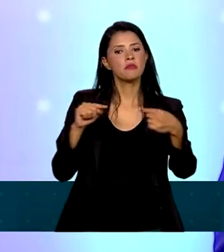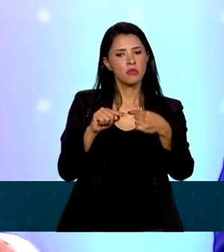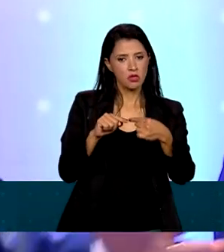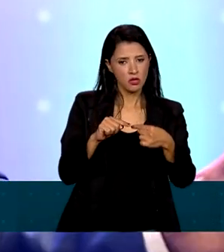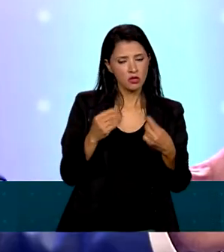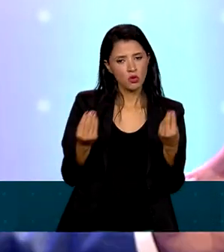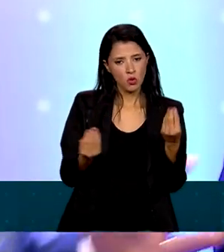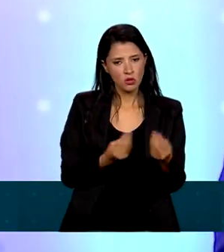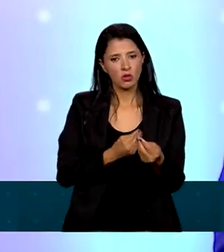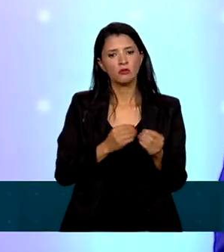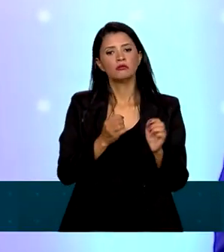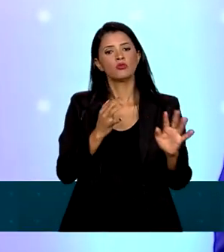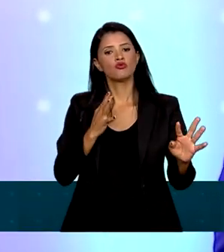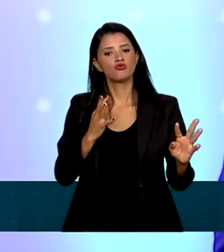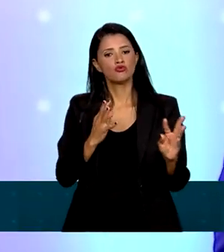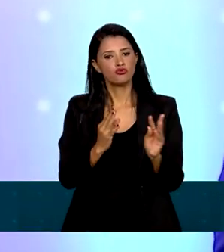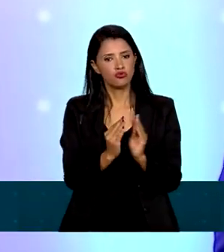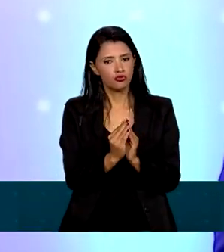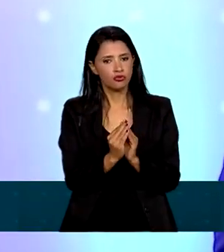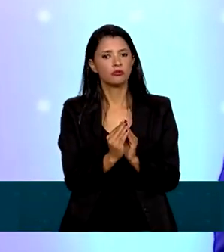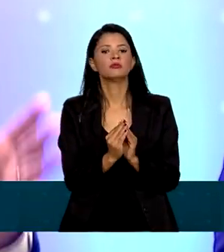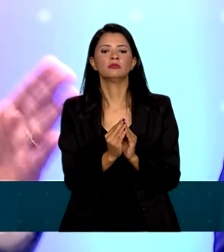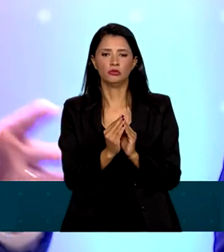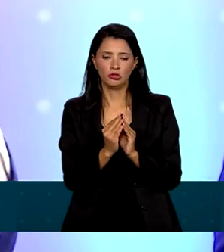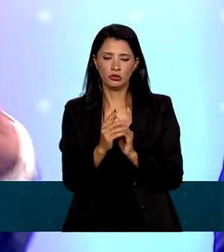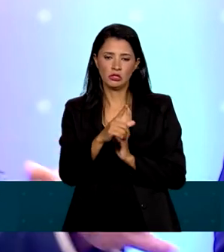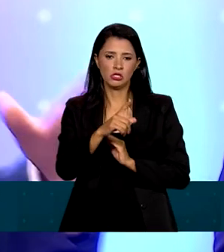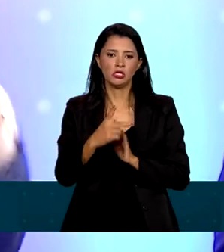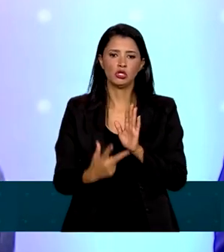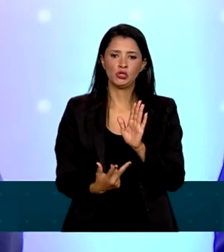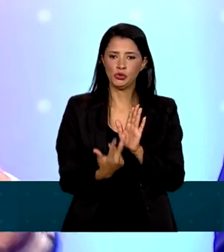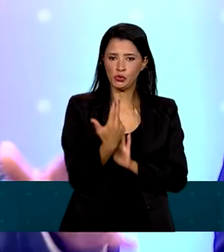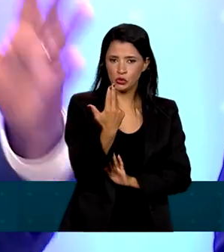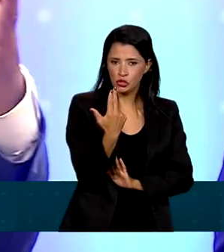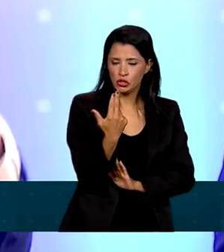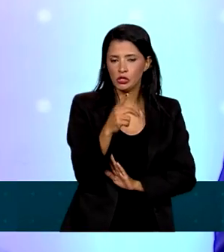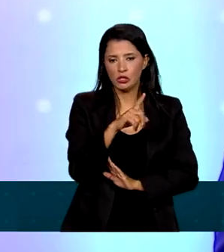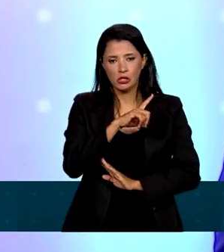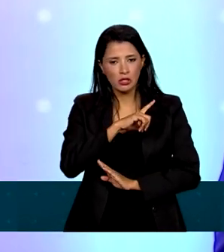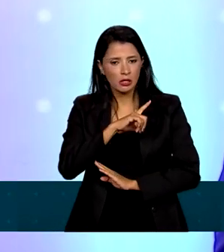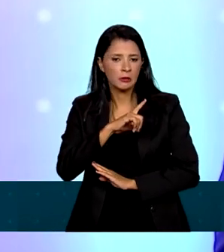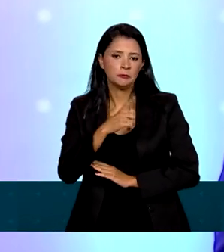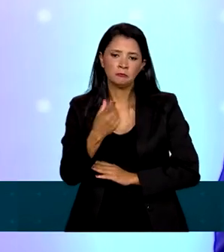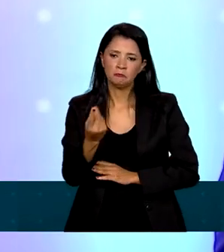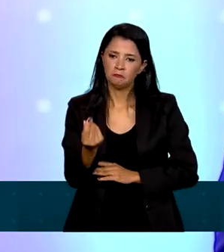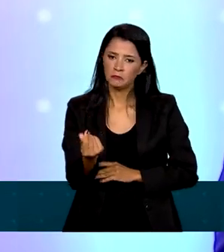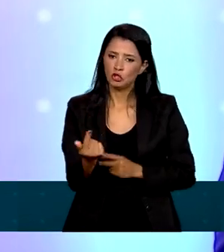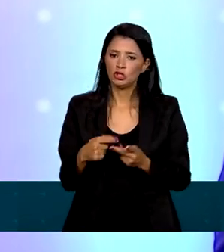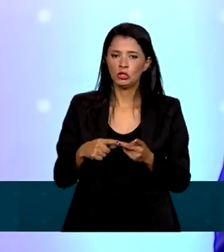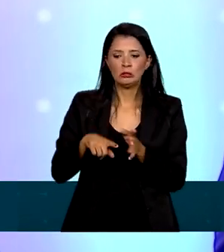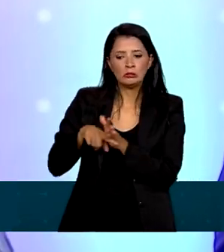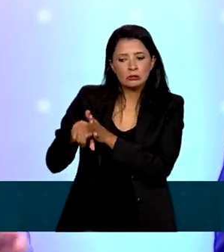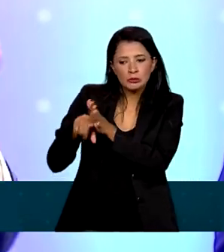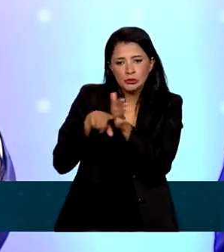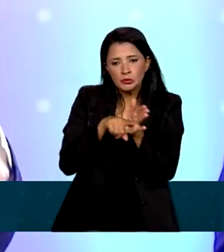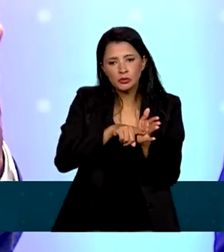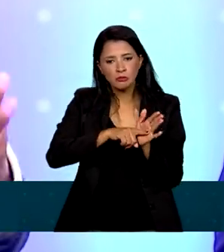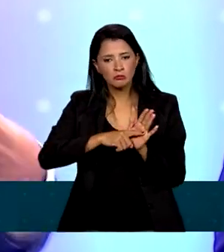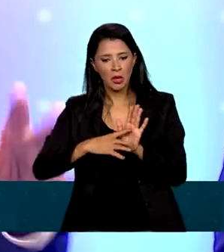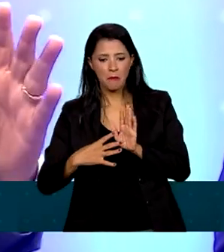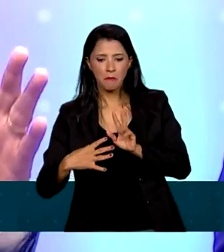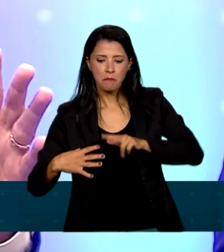só reduzir o estoque de filas, de cirurgias, filas de exames, mas também